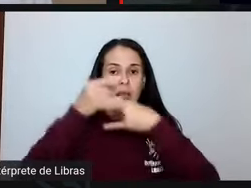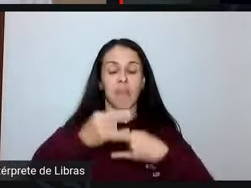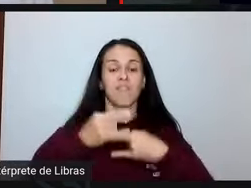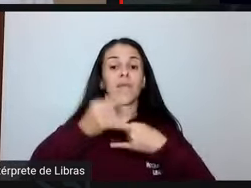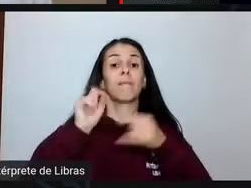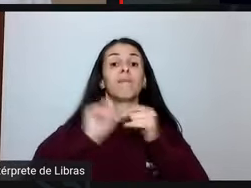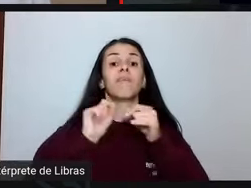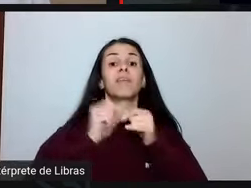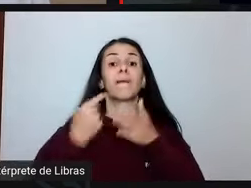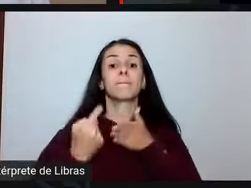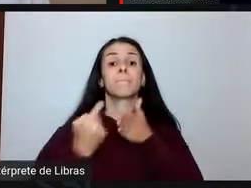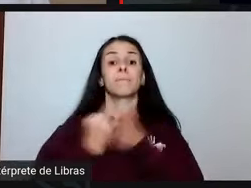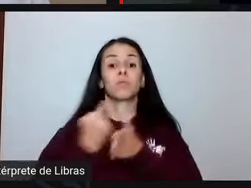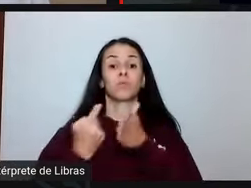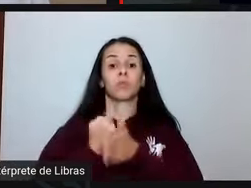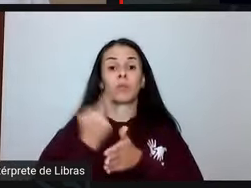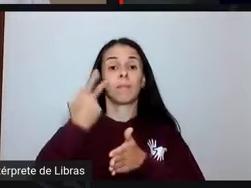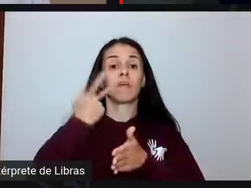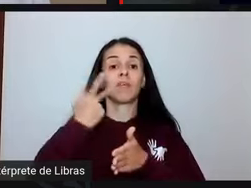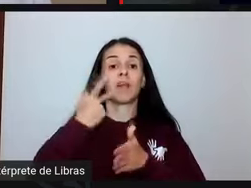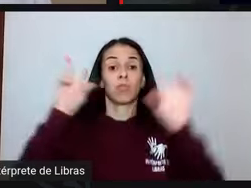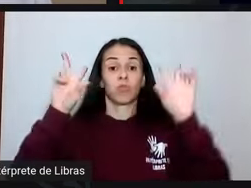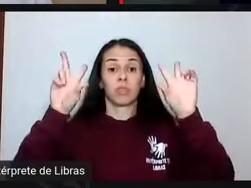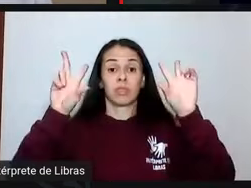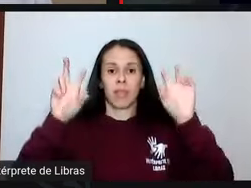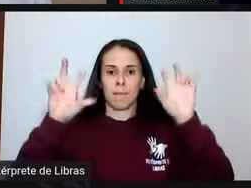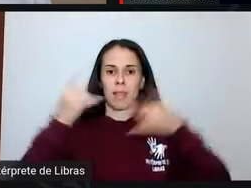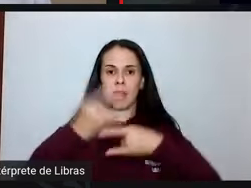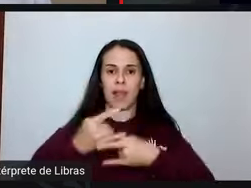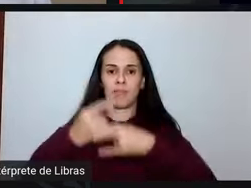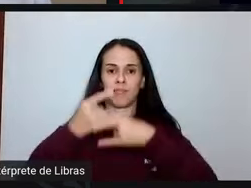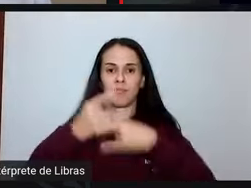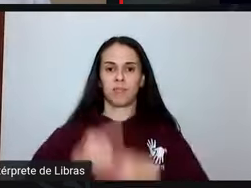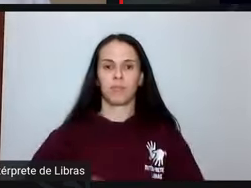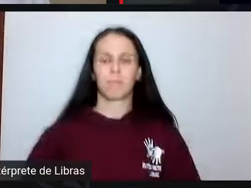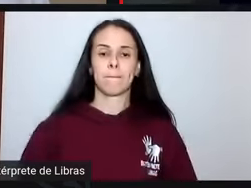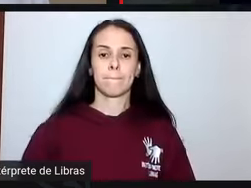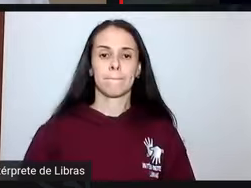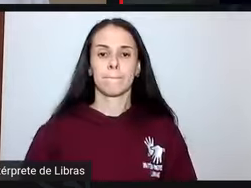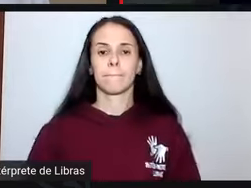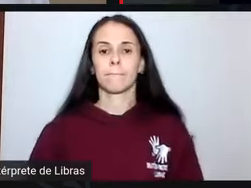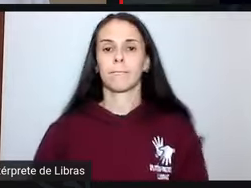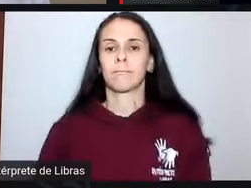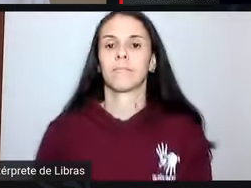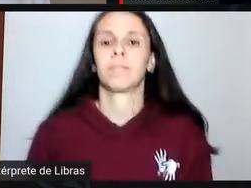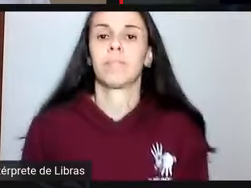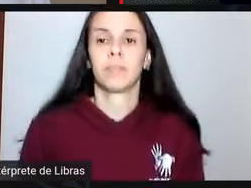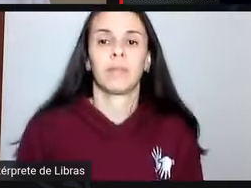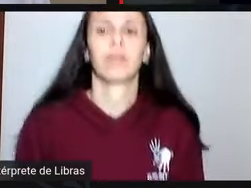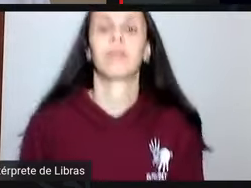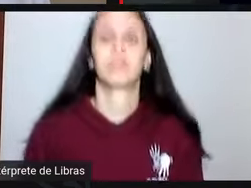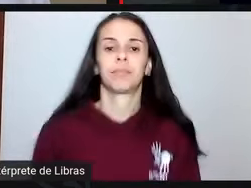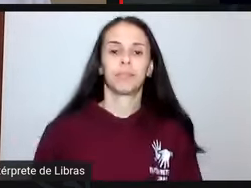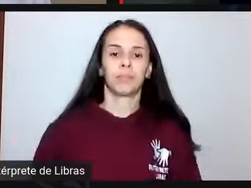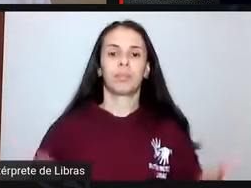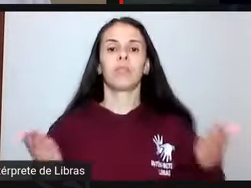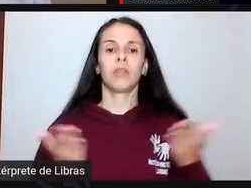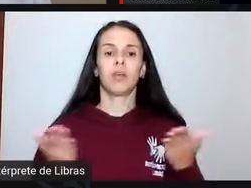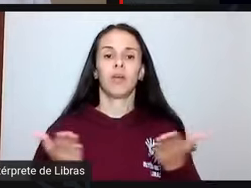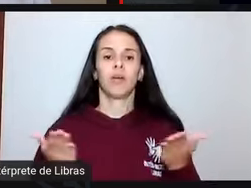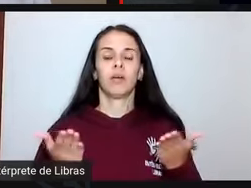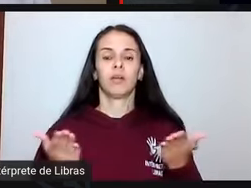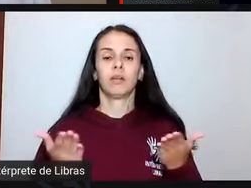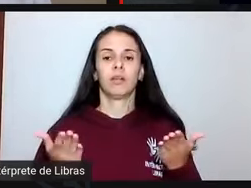sejam especificamente sobre o tema dessa live. Então, vai ficar disponível aí na tela, professor, não sei se tem alguma